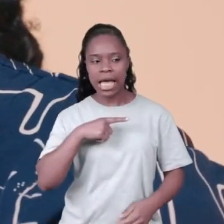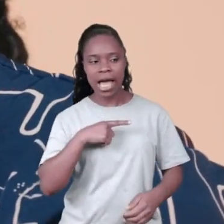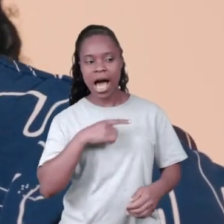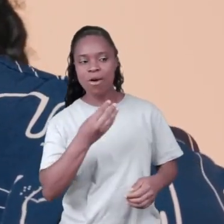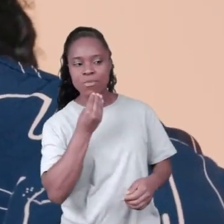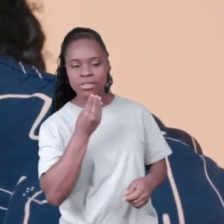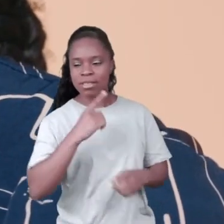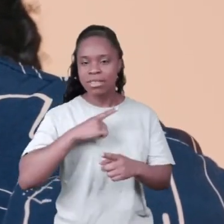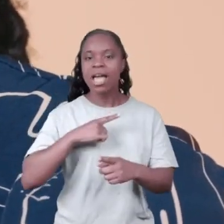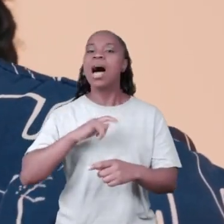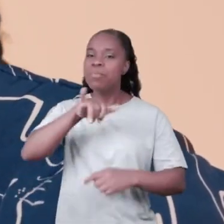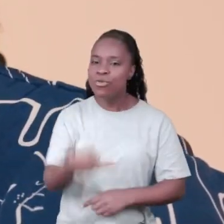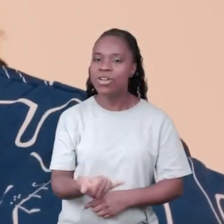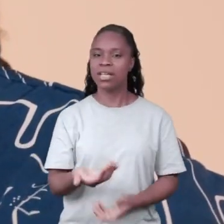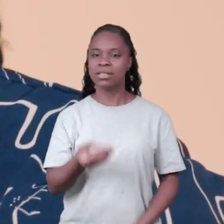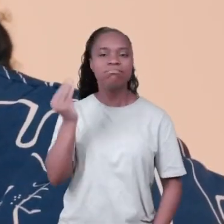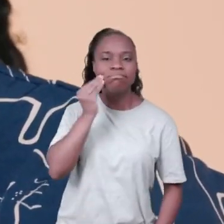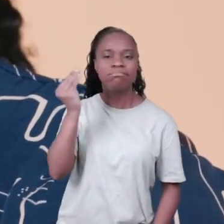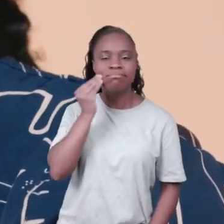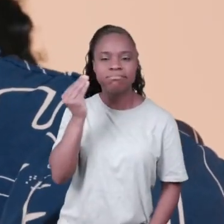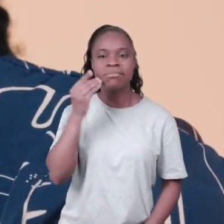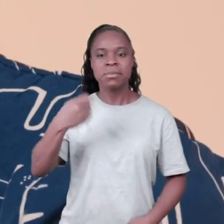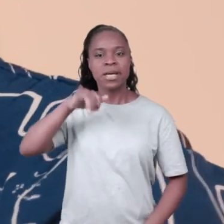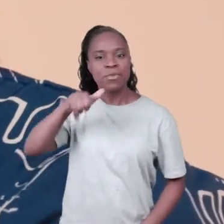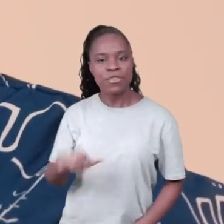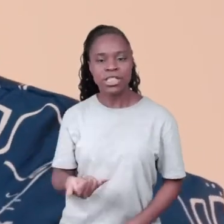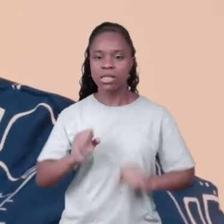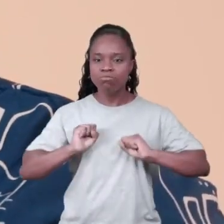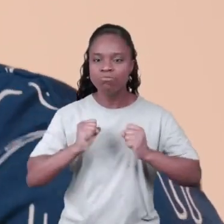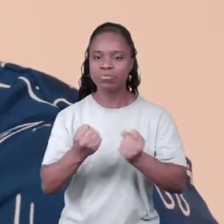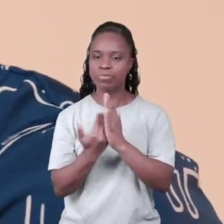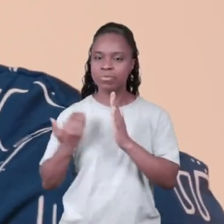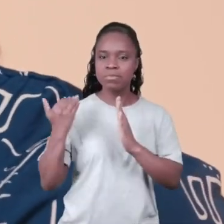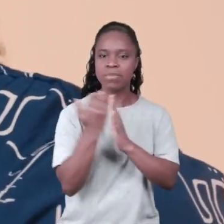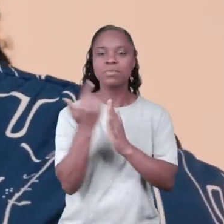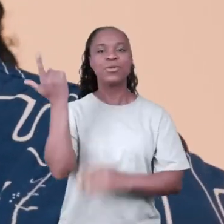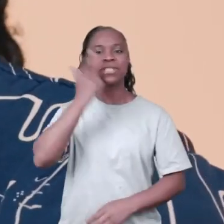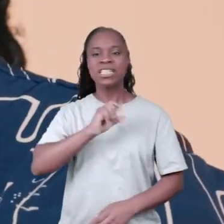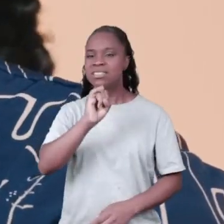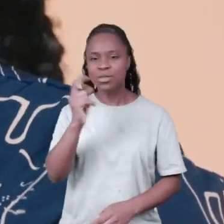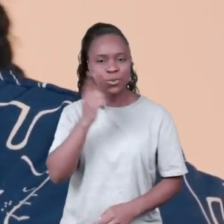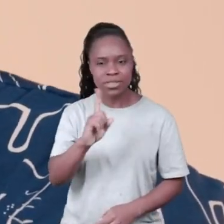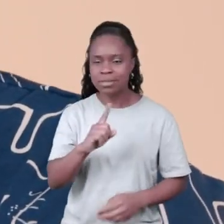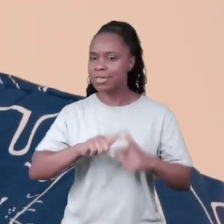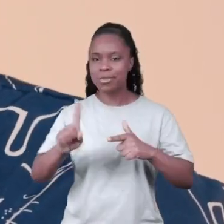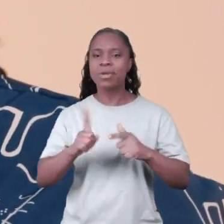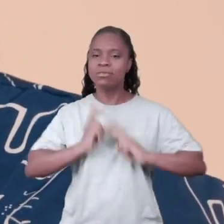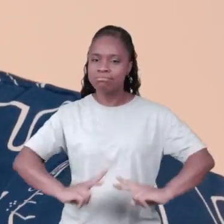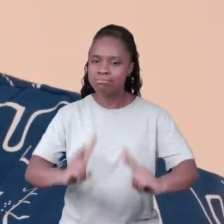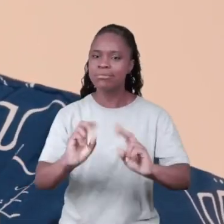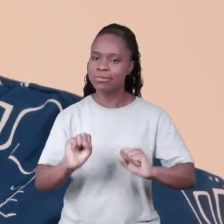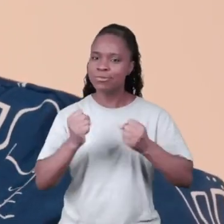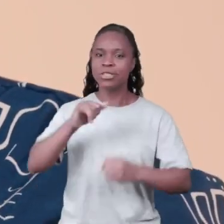tiver uma porta aberta, você deve tentar. Você deve aproveitar e dar o seu melhor para que aquilo dê certo. E se não der certo, tudo